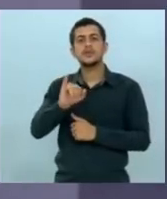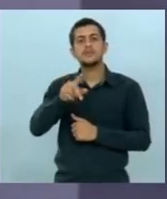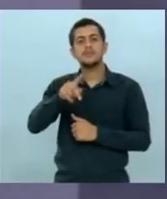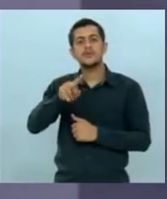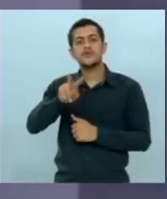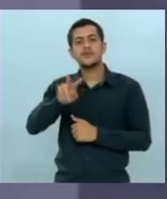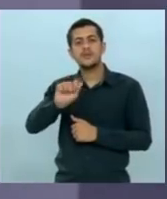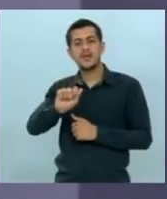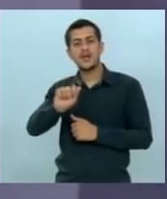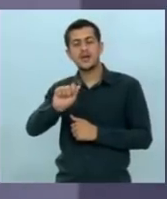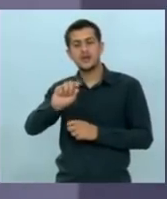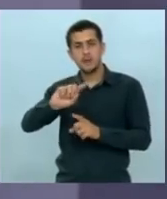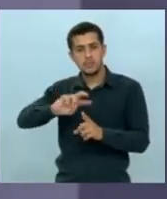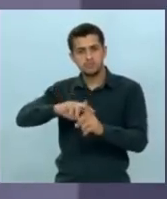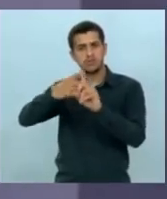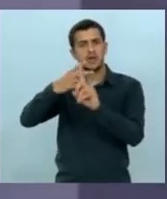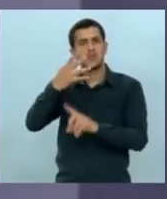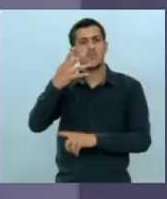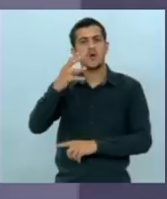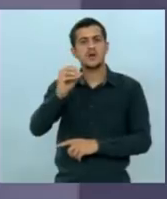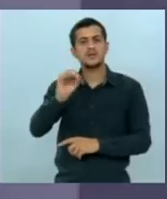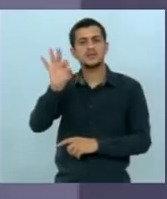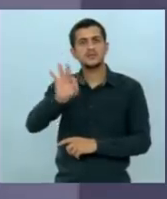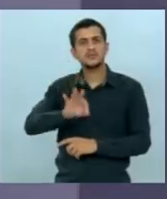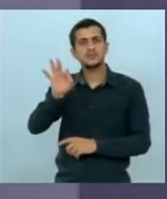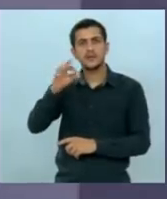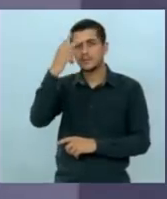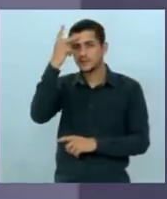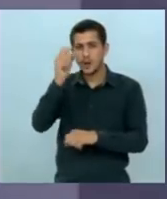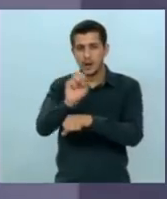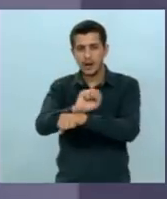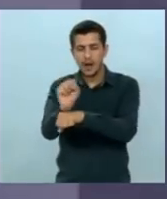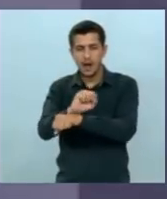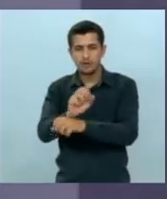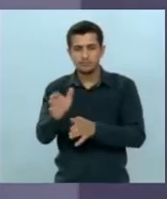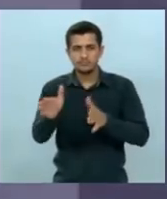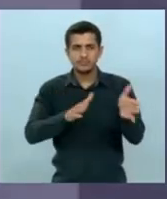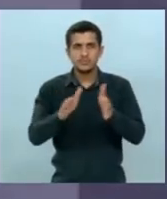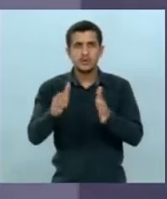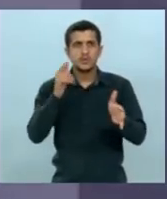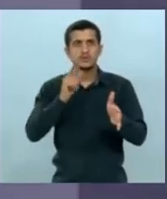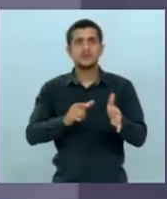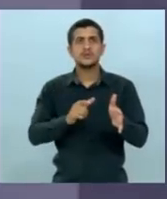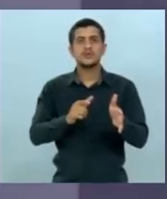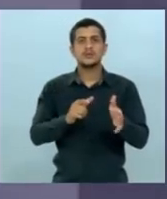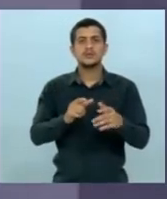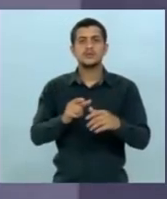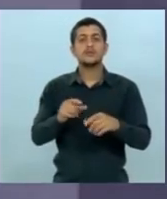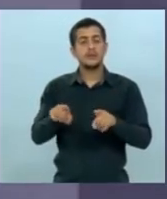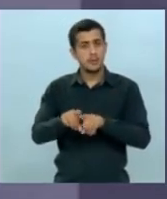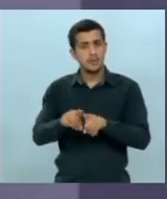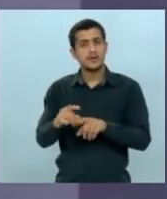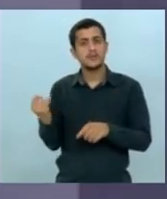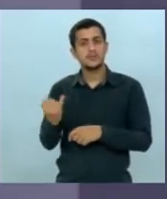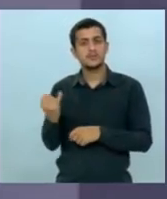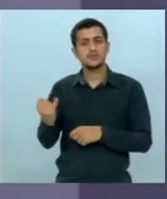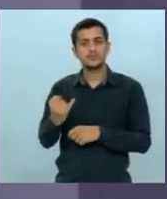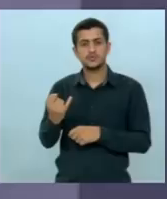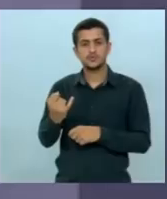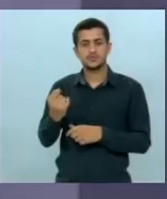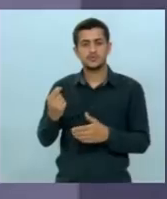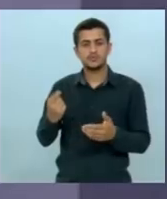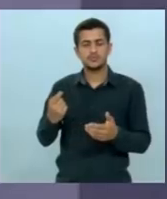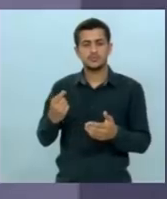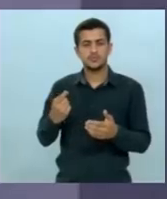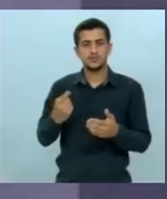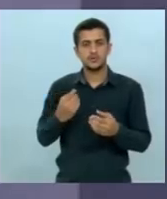aumentou 40% todo mundo precisa de carro para se locomover e o imposto sobre doação também que você